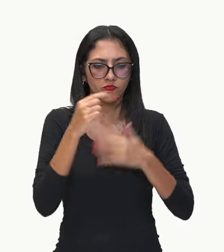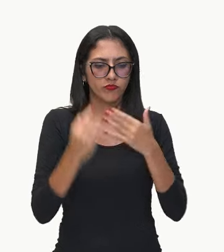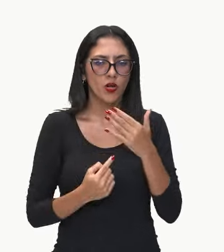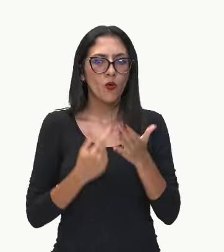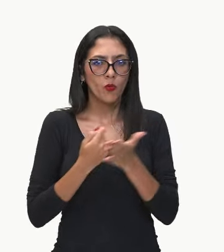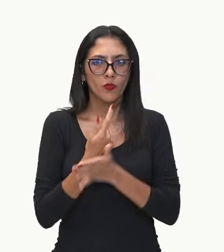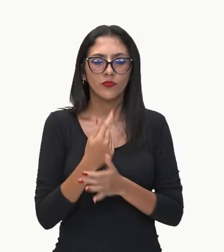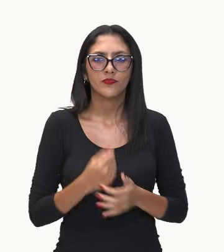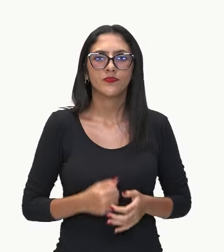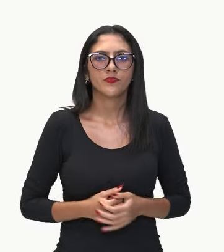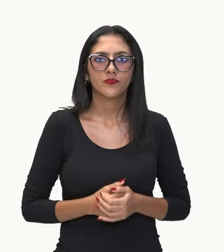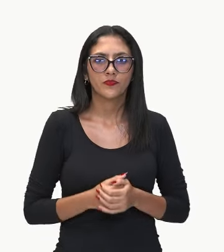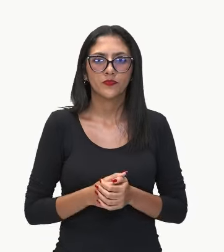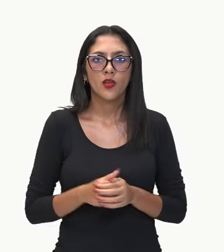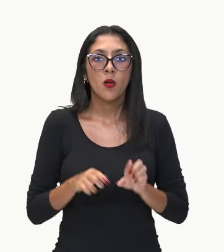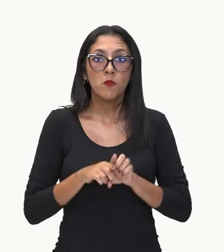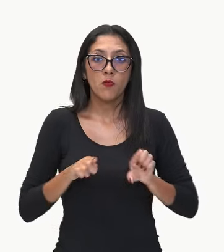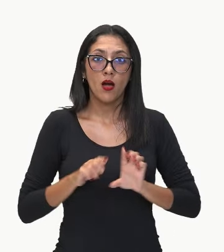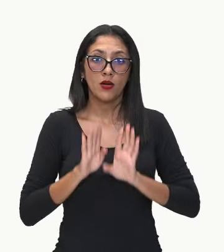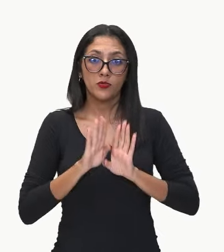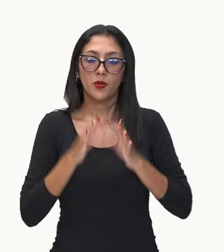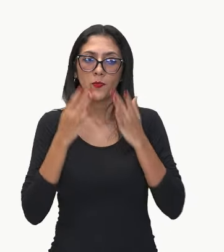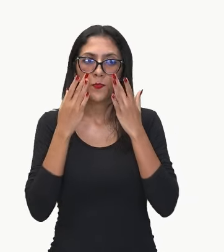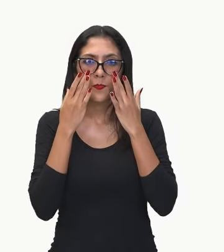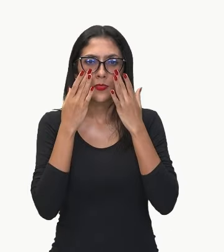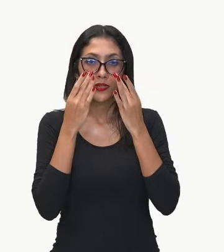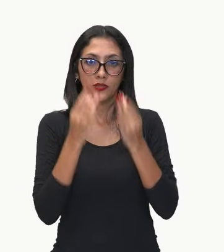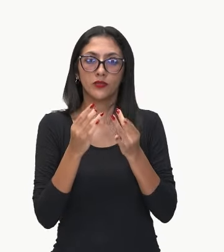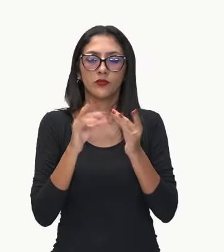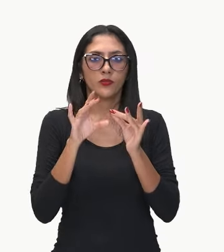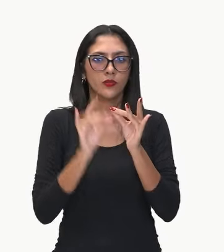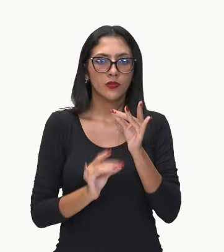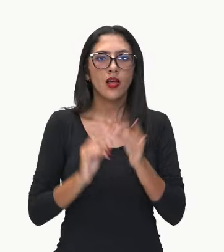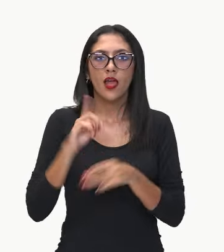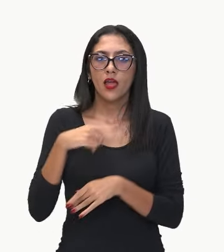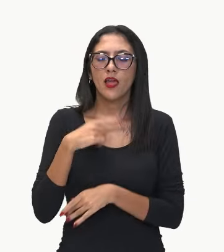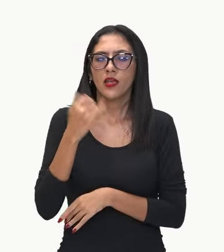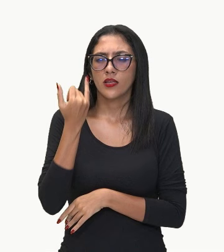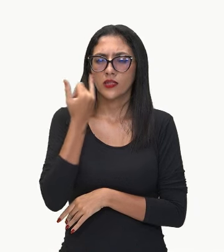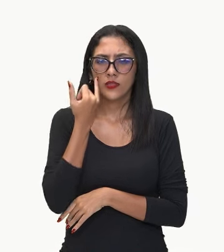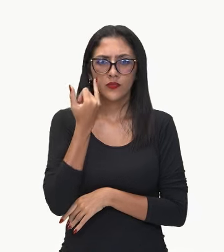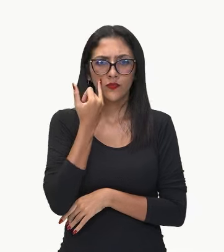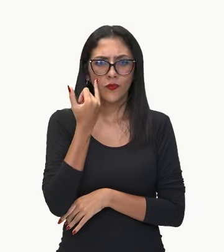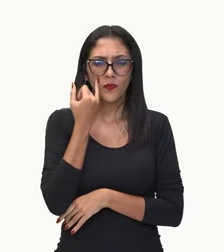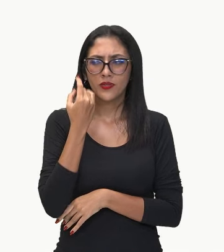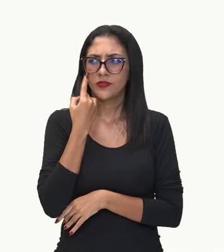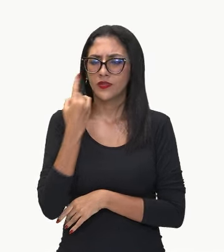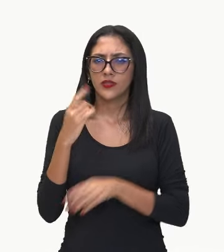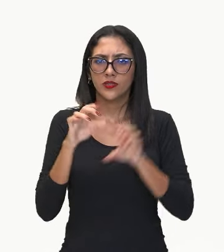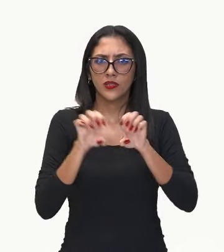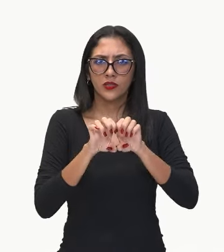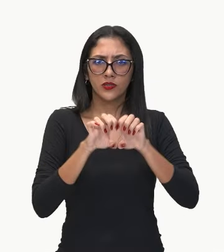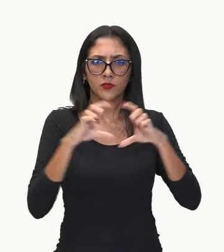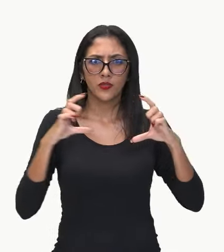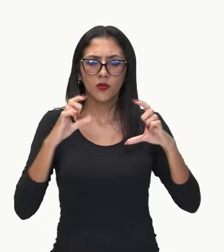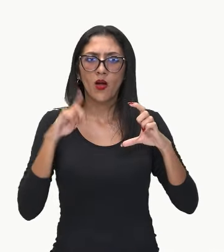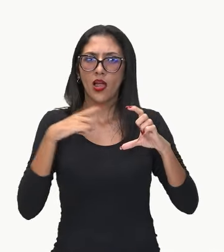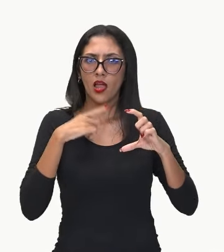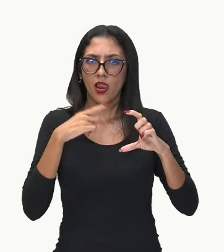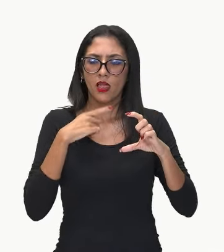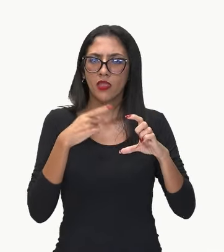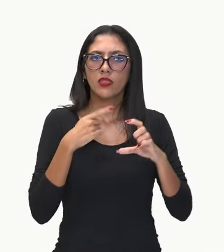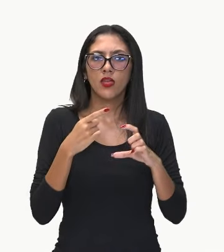Mas eu quero que você observe o seguinte, tá? Essa expressão numérica aqui, ela tem continuação.